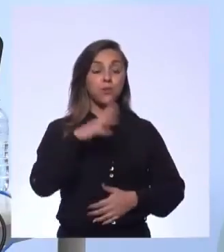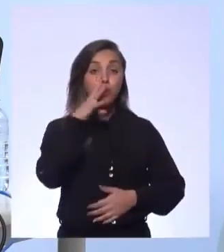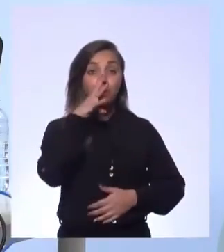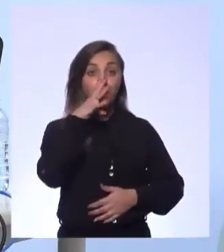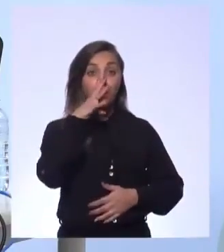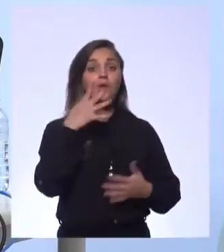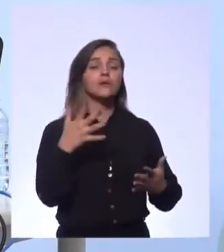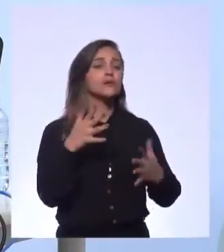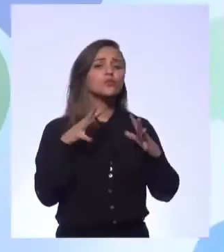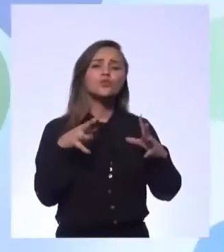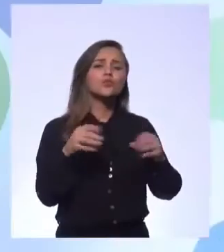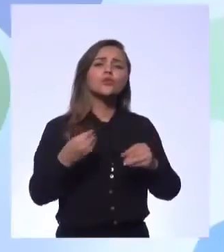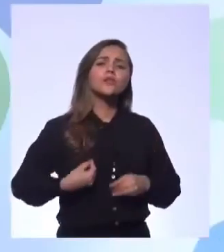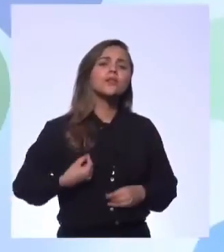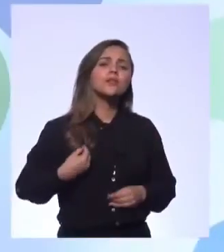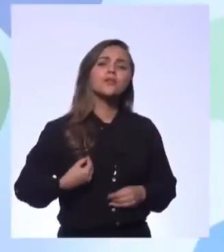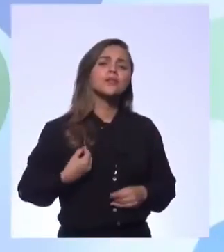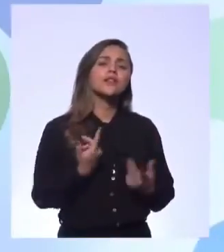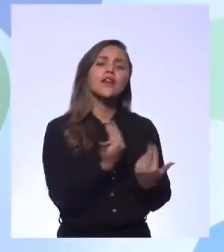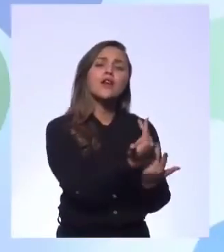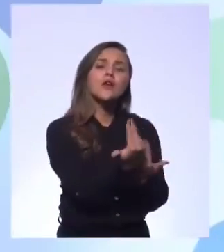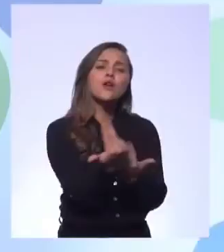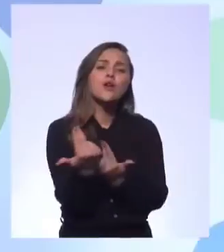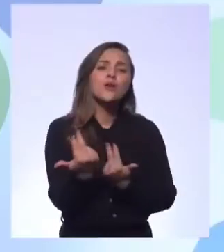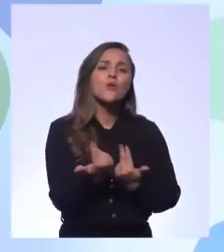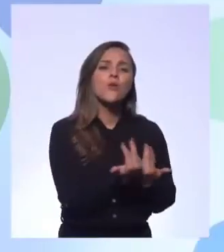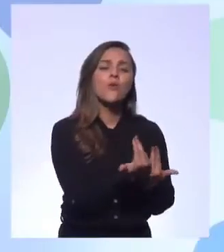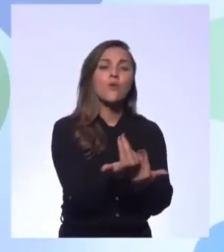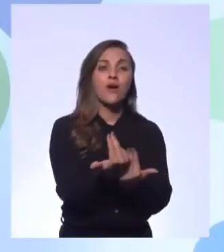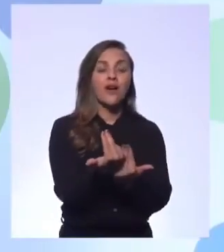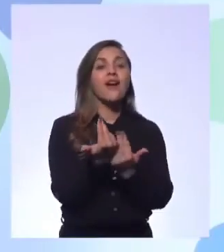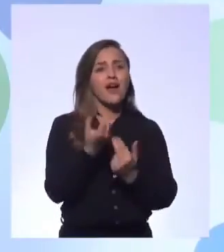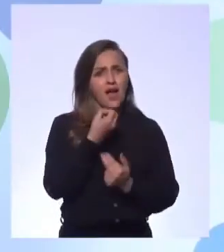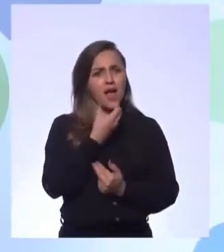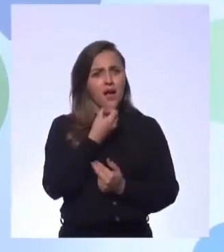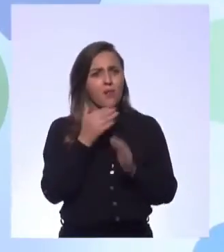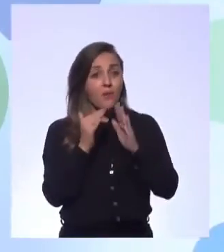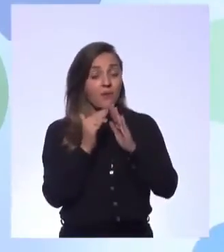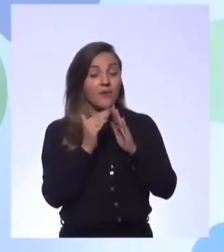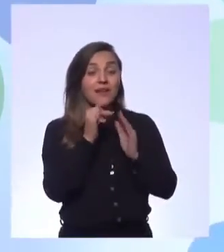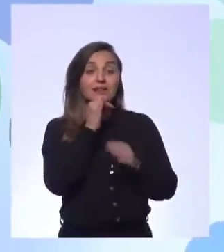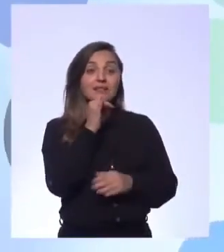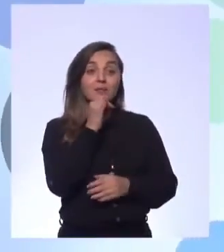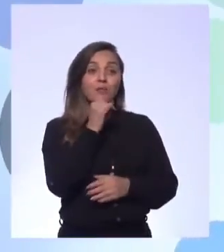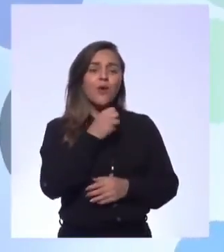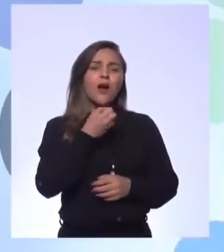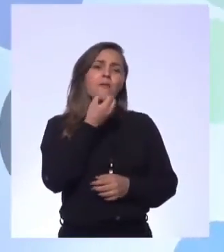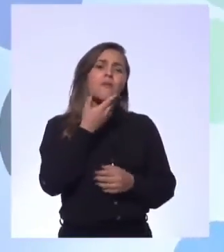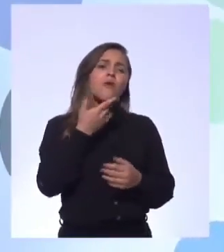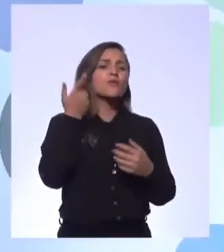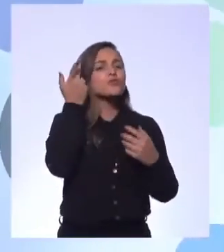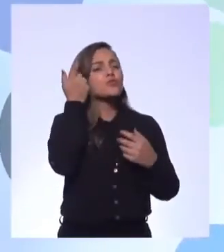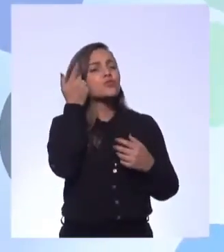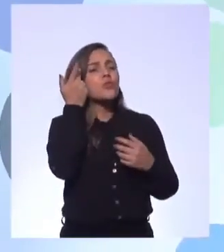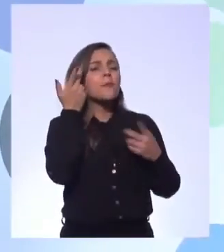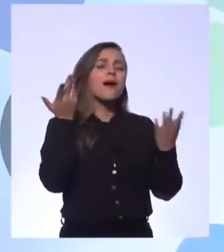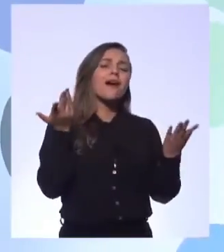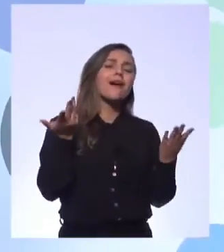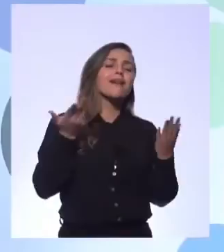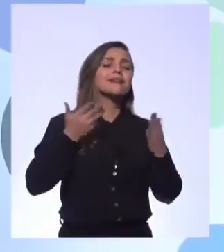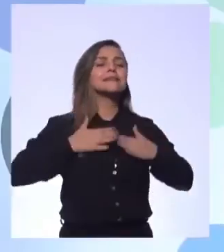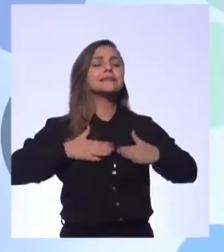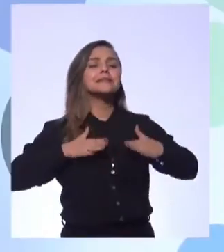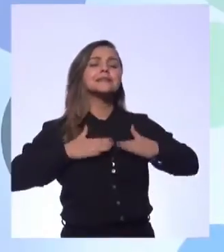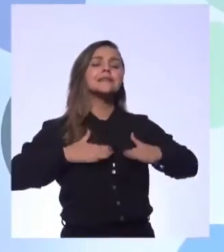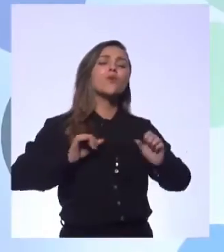é presente na vida de todo mundo. história de não, é bom sair da casinha, sair da zona de conforto, mas a zona de conforto é tão confortável, e mundo quer ficar ali